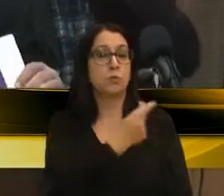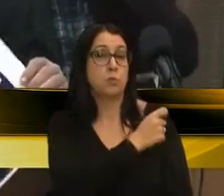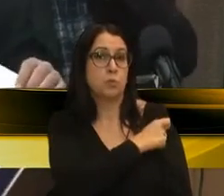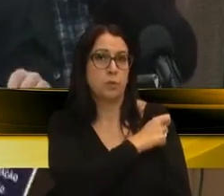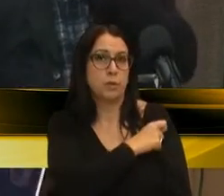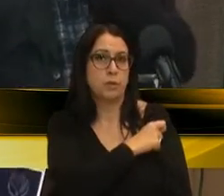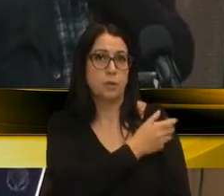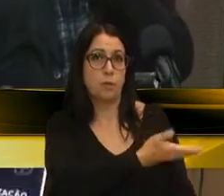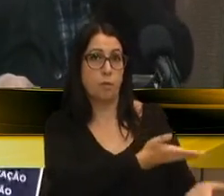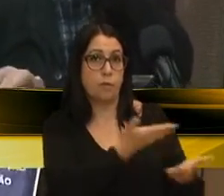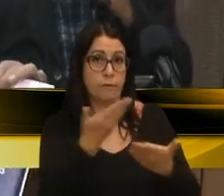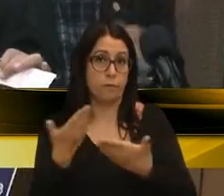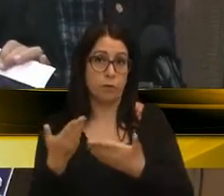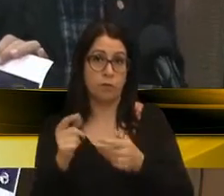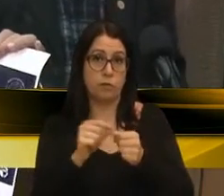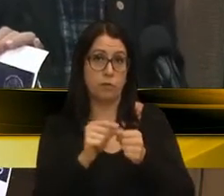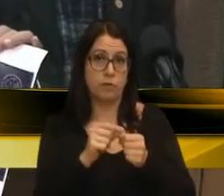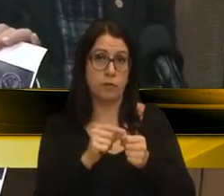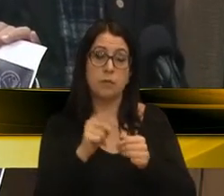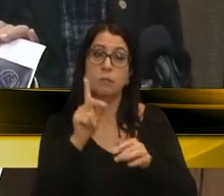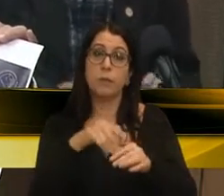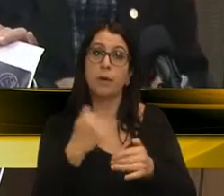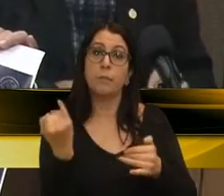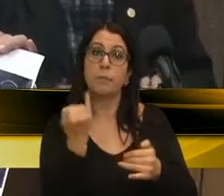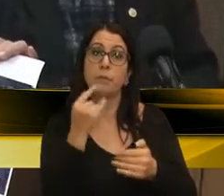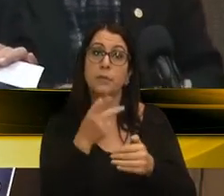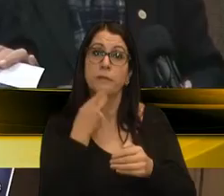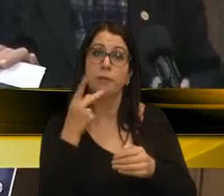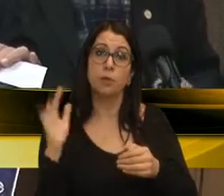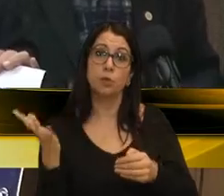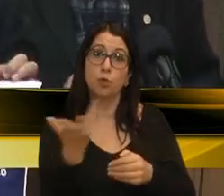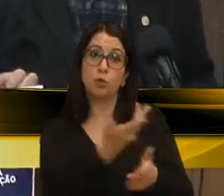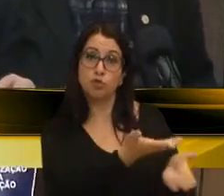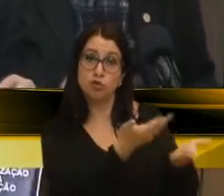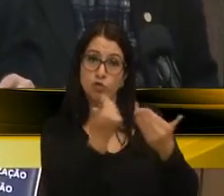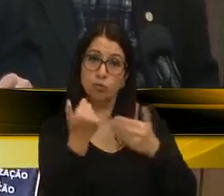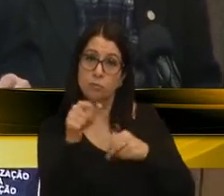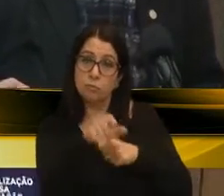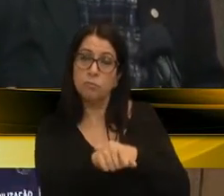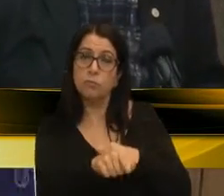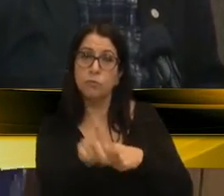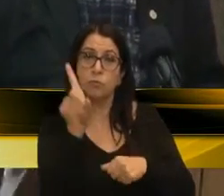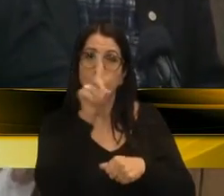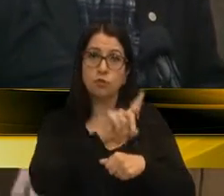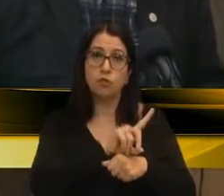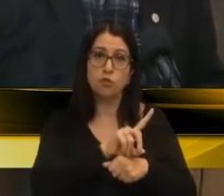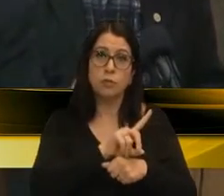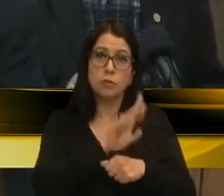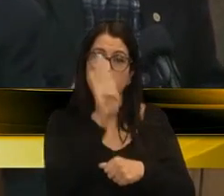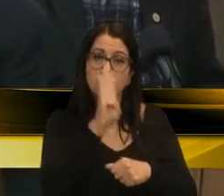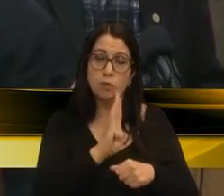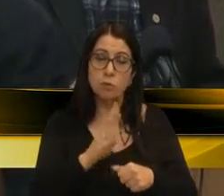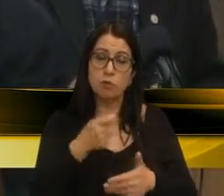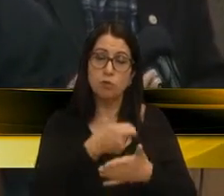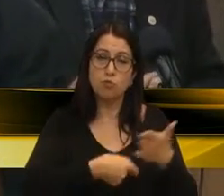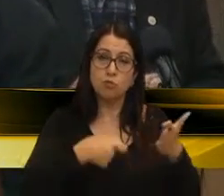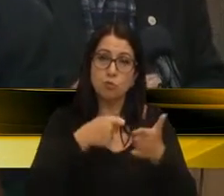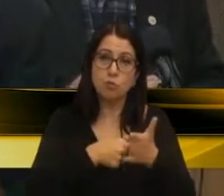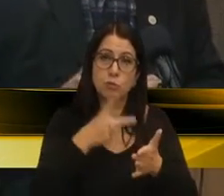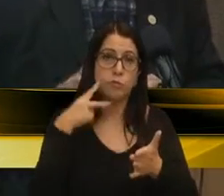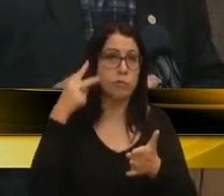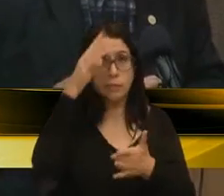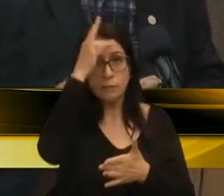convite que foi feito, porque é importante a gente dizer, porque se não, o Dia Nacional de Luta, como disse o vereador Toigo,